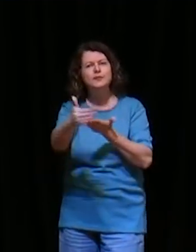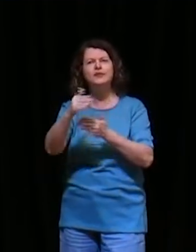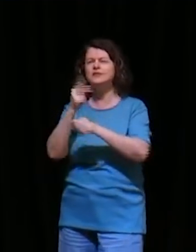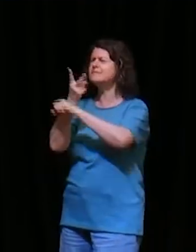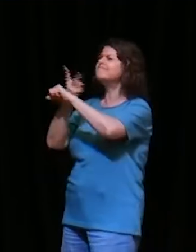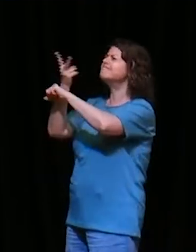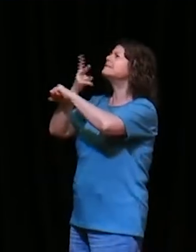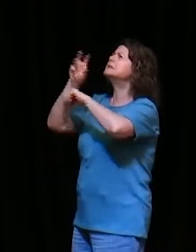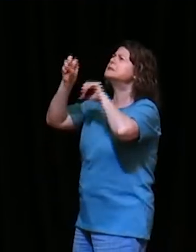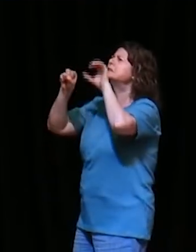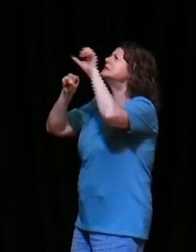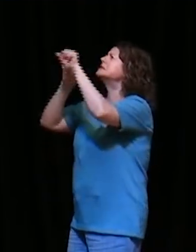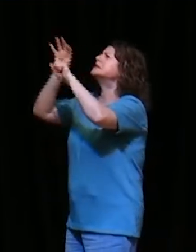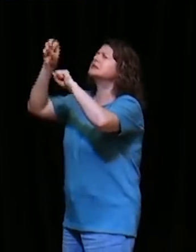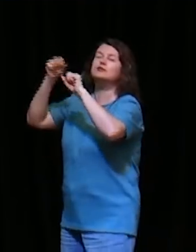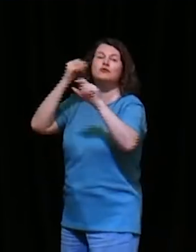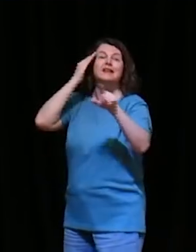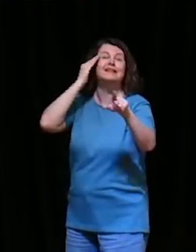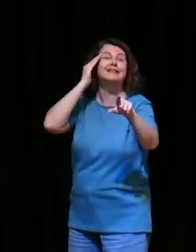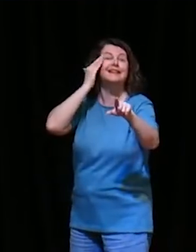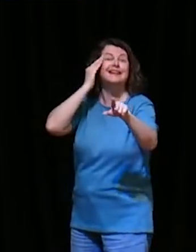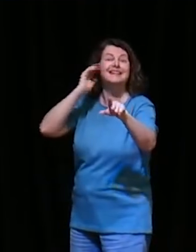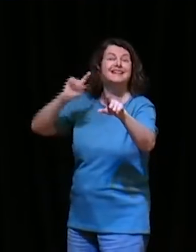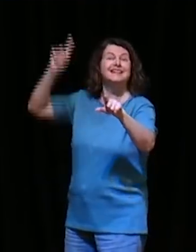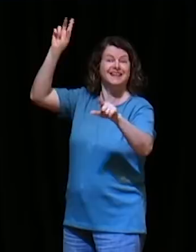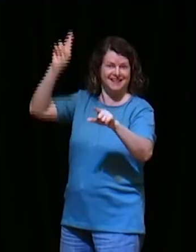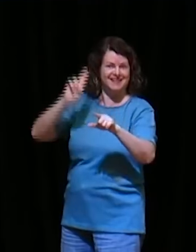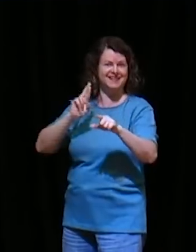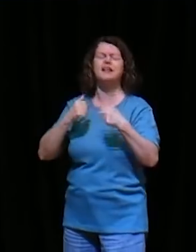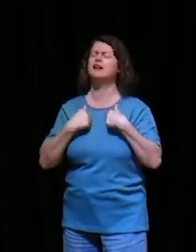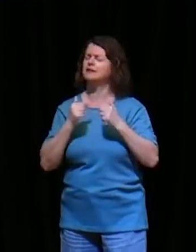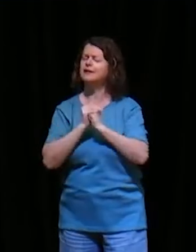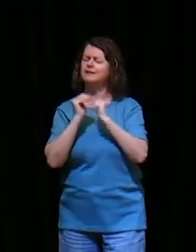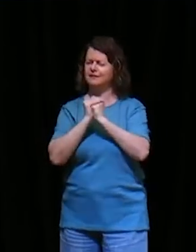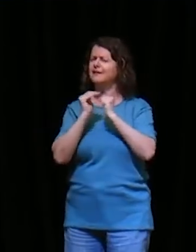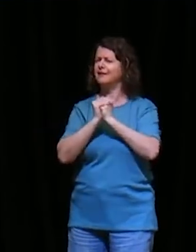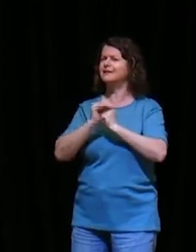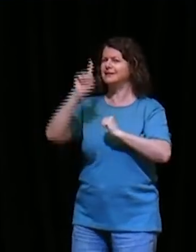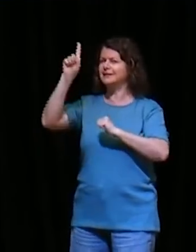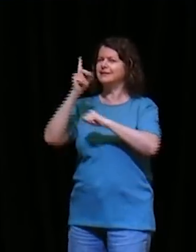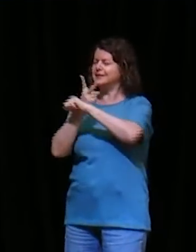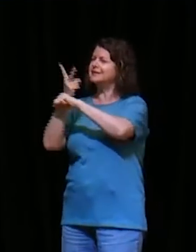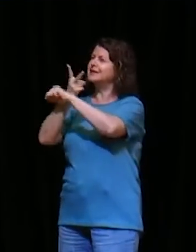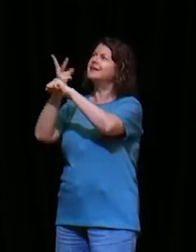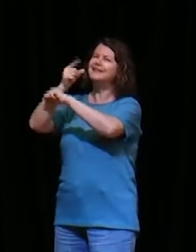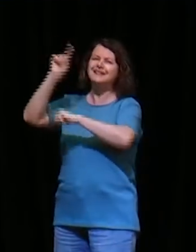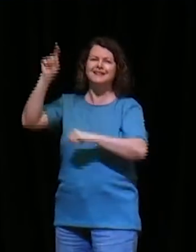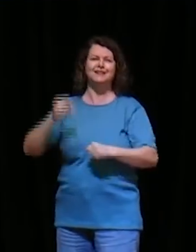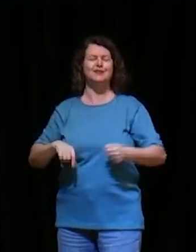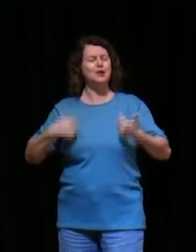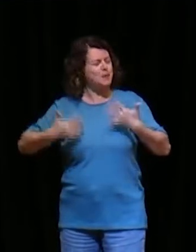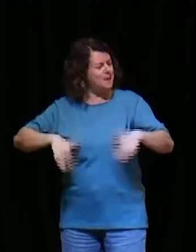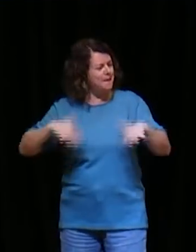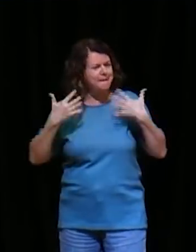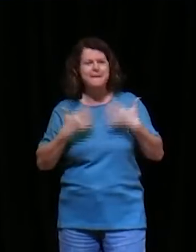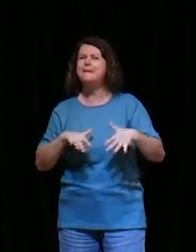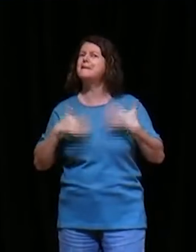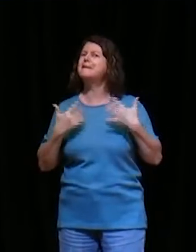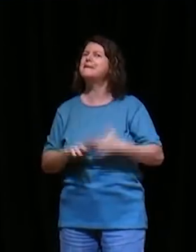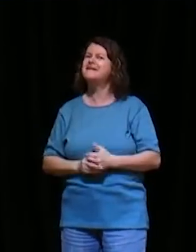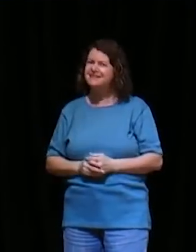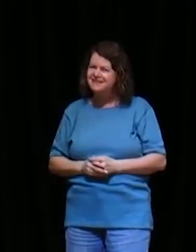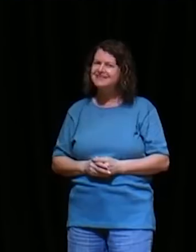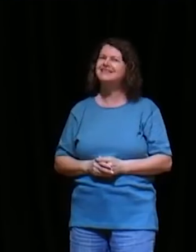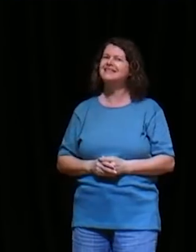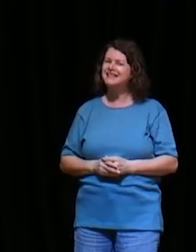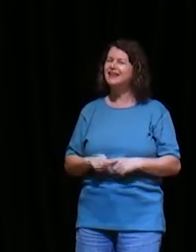como é que Deus responde, eu tenho falado com Deus, eu tenho orado a Deus, eu tenho buscado a Deus, é impressionante, eu tenho aqui, hoje